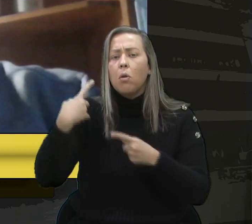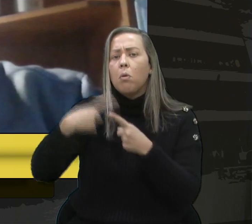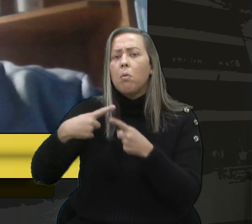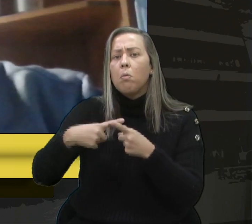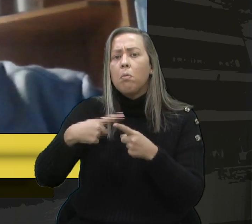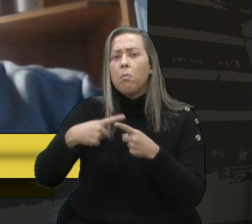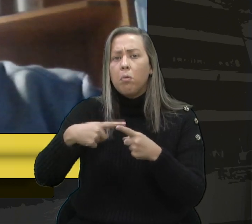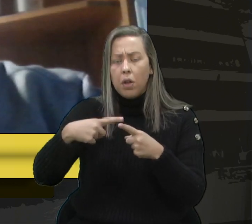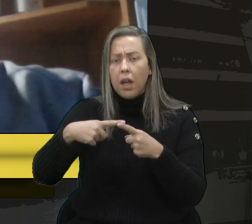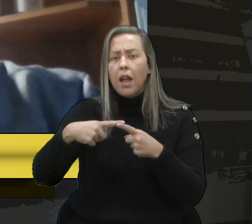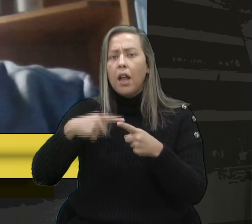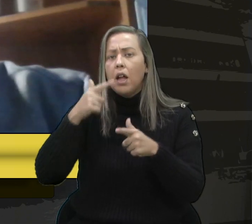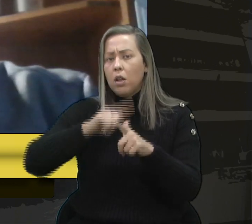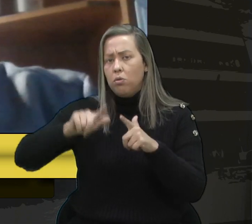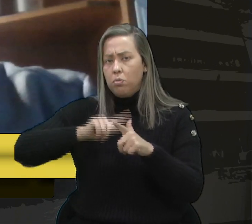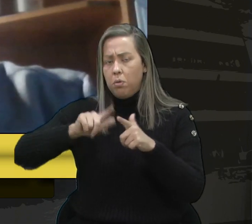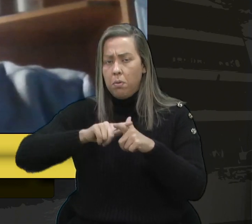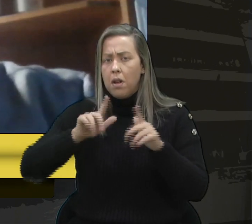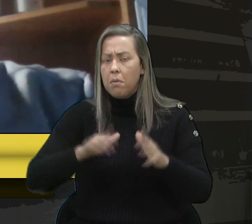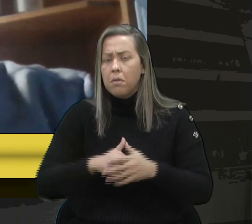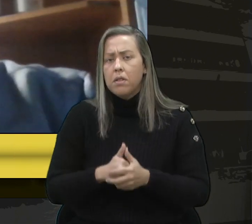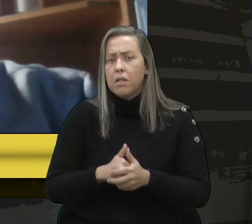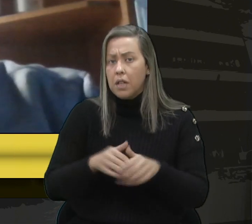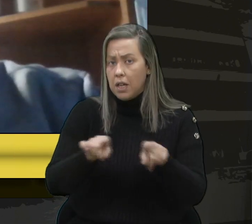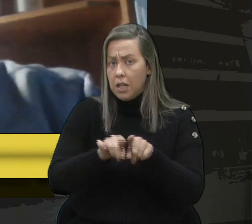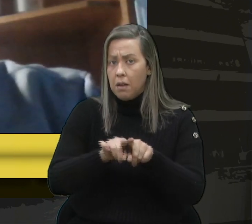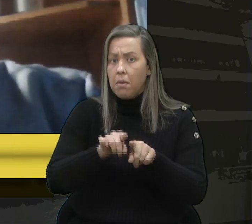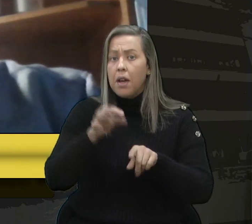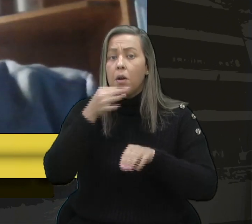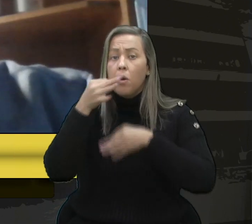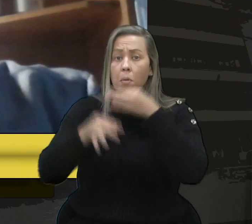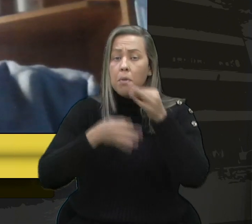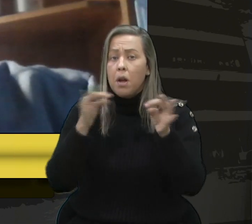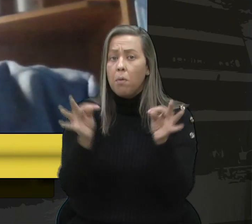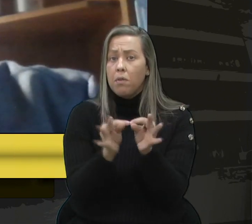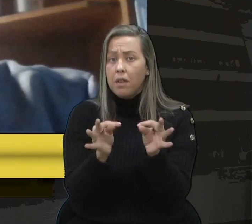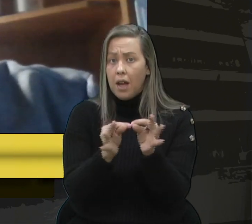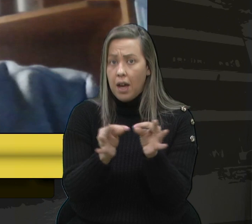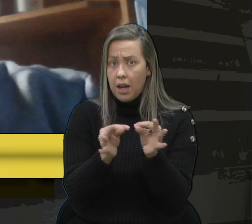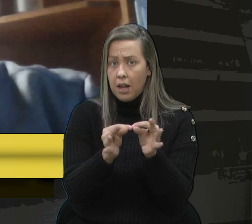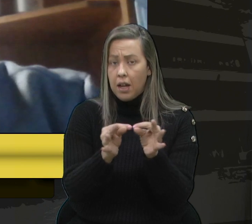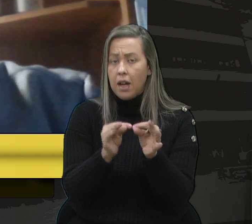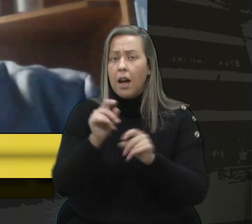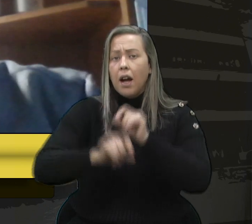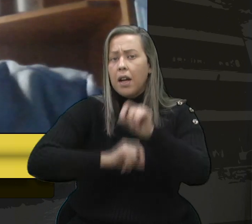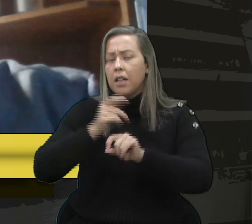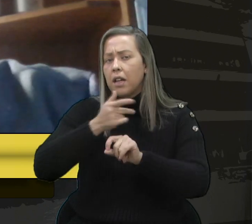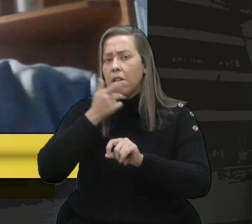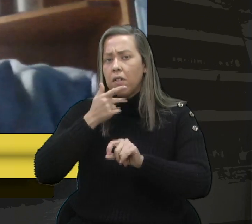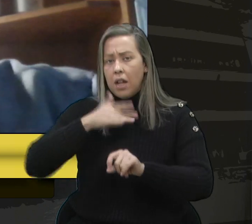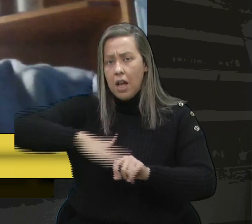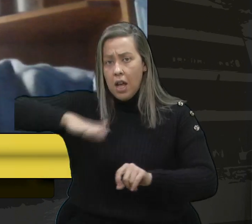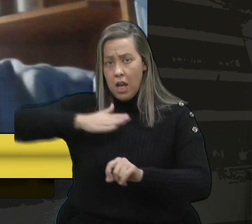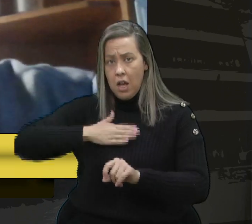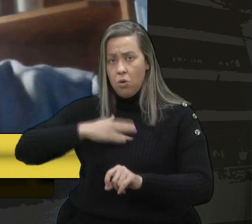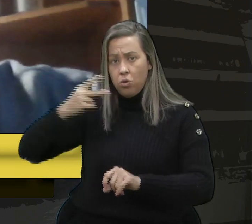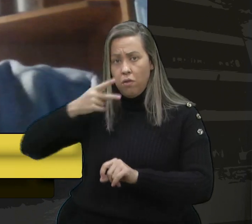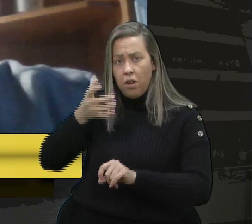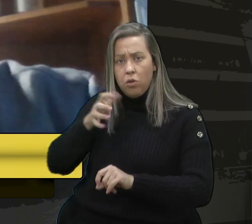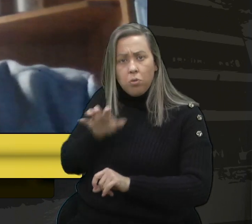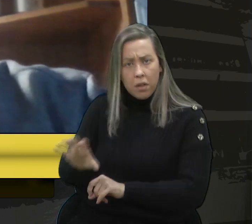desses problemas. Inclusive, do ponto de vista técnico. E aqui quem está falando, ou eu sou um vereador de oposição,